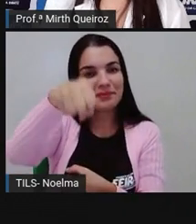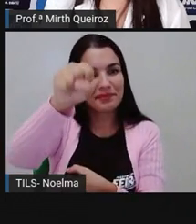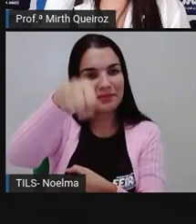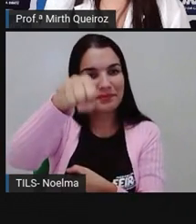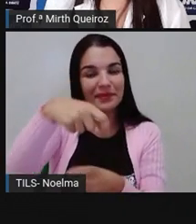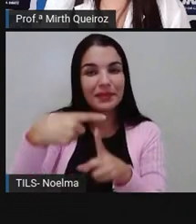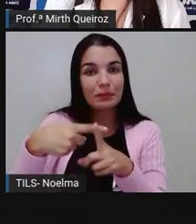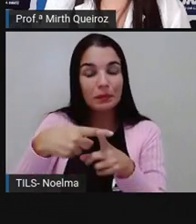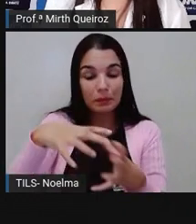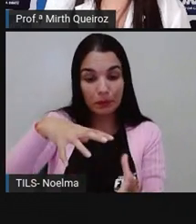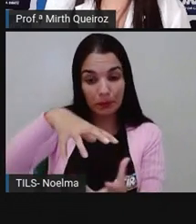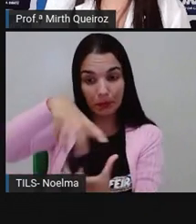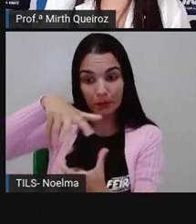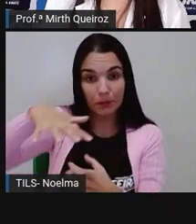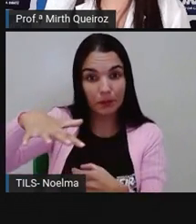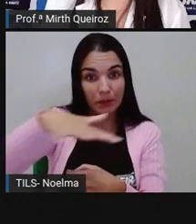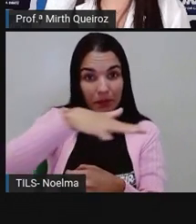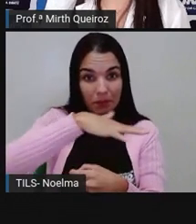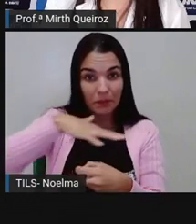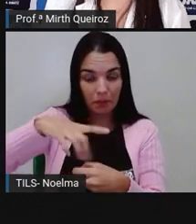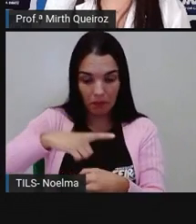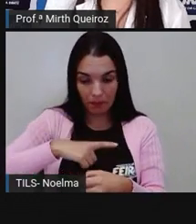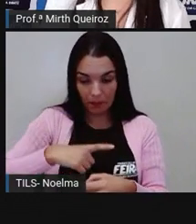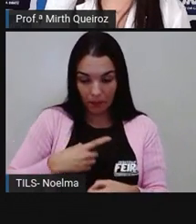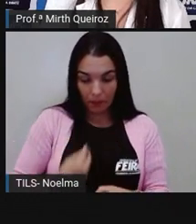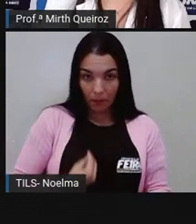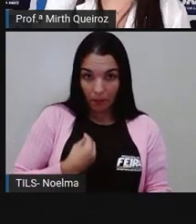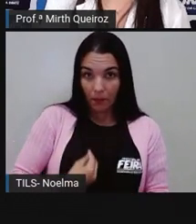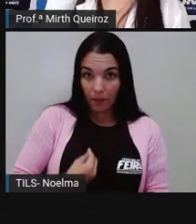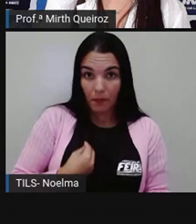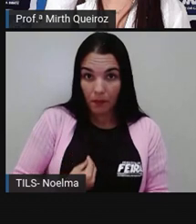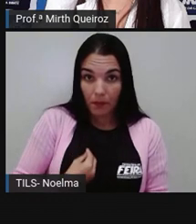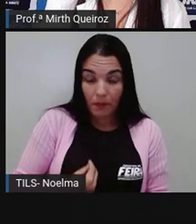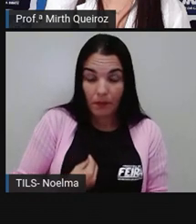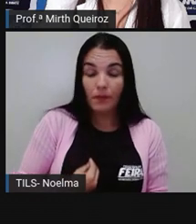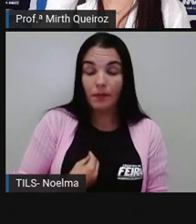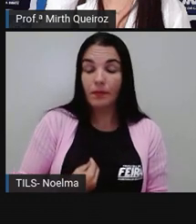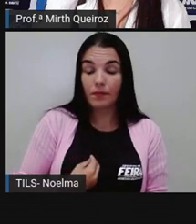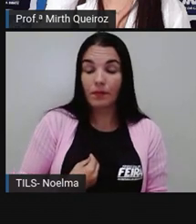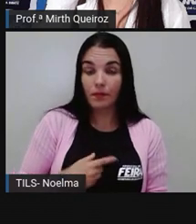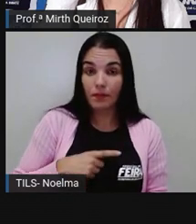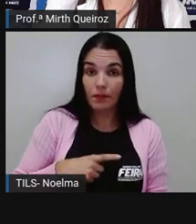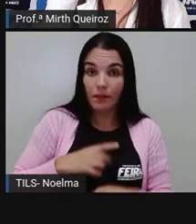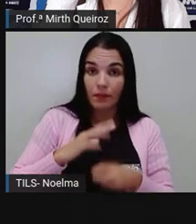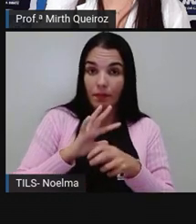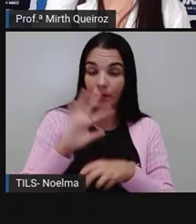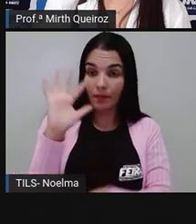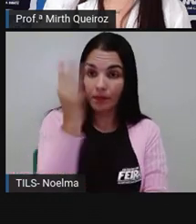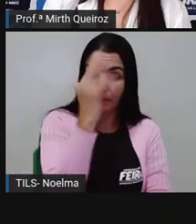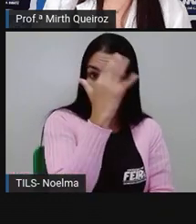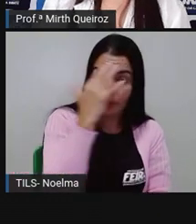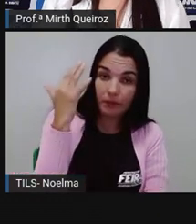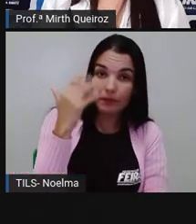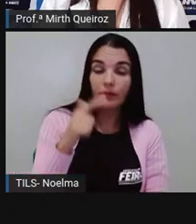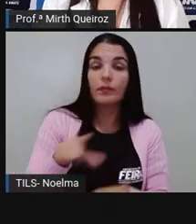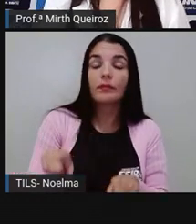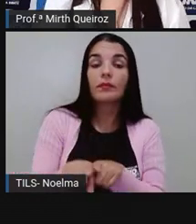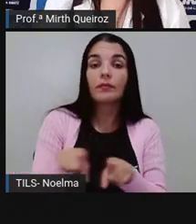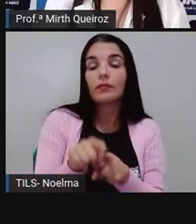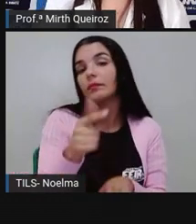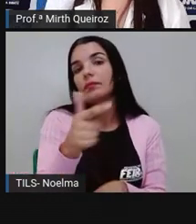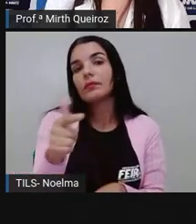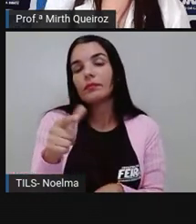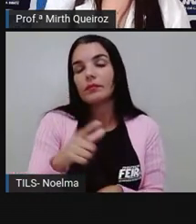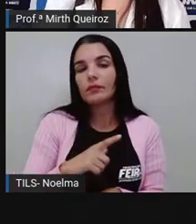ecossistema Nós vamos ter uma relação ali De seres vivos Que são os seres bióticos, né? Aqueles que têm vida E os seres